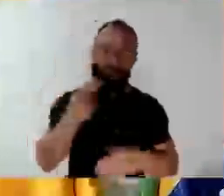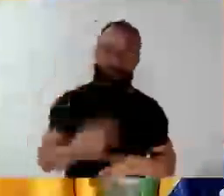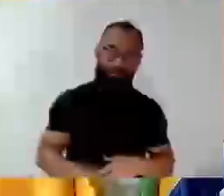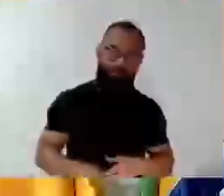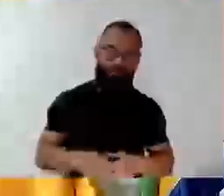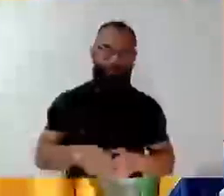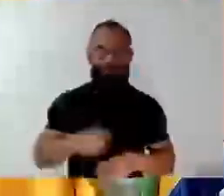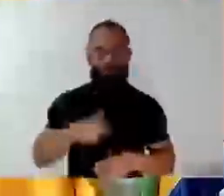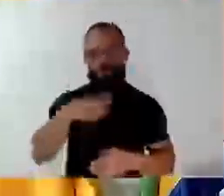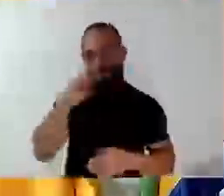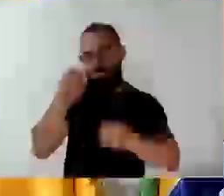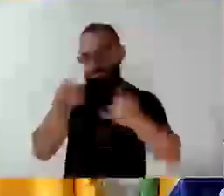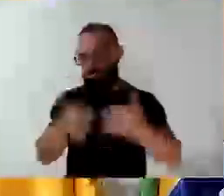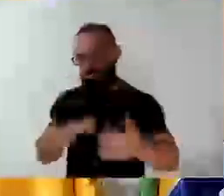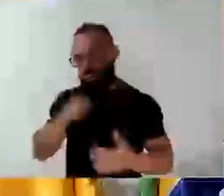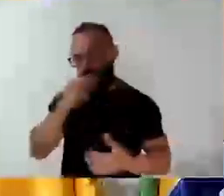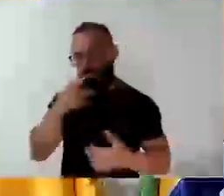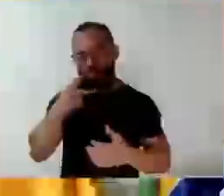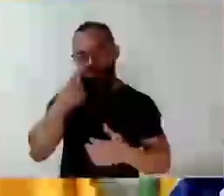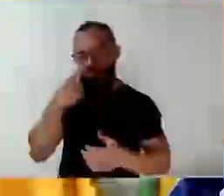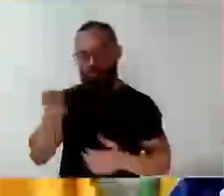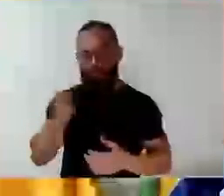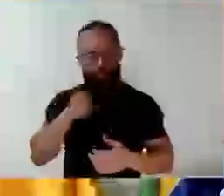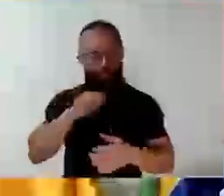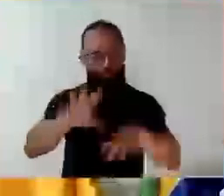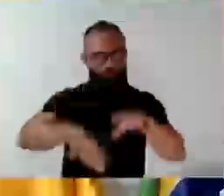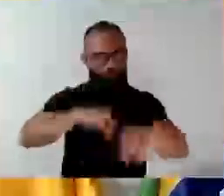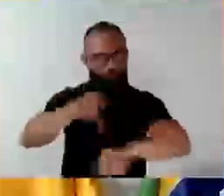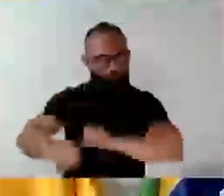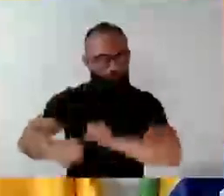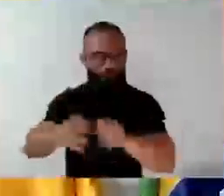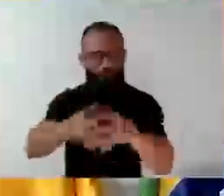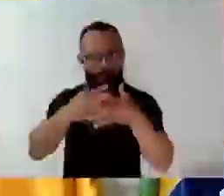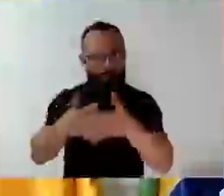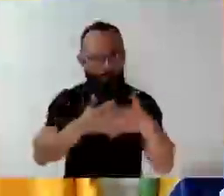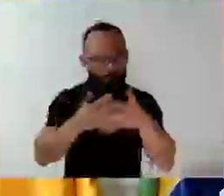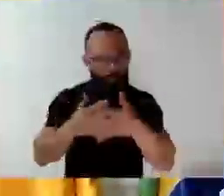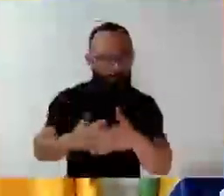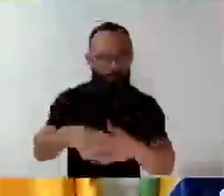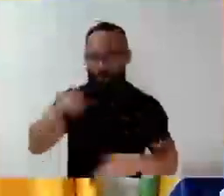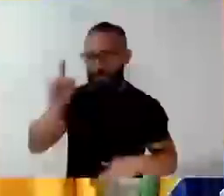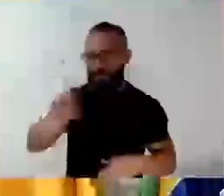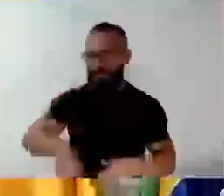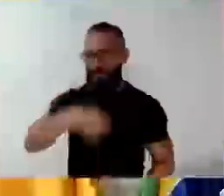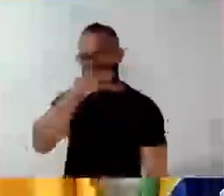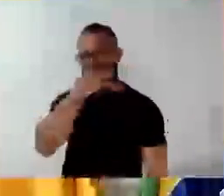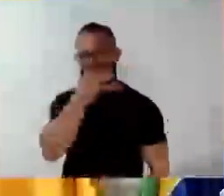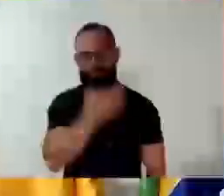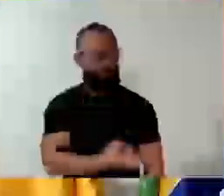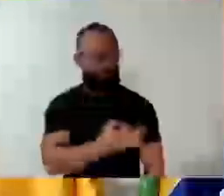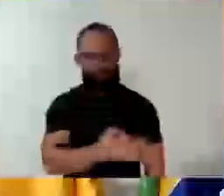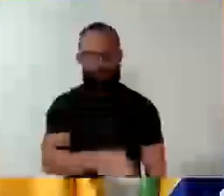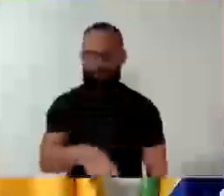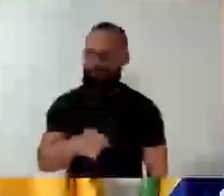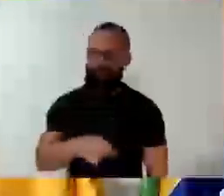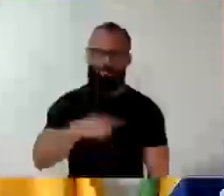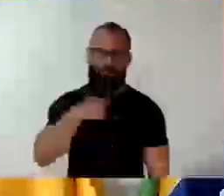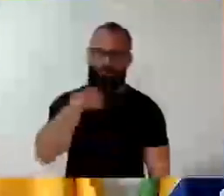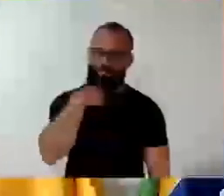lixo. É unânime a opinião da população. Está uma vergonha. Não adianta dizer que vai